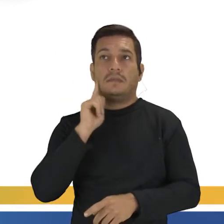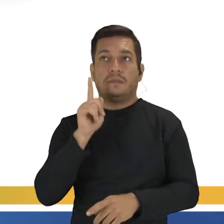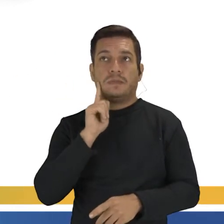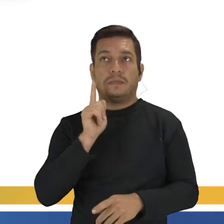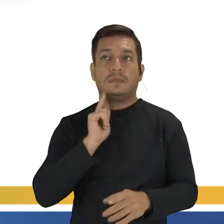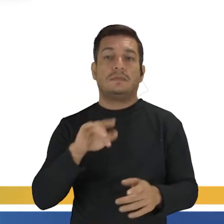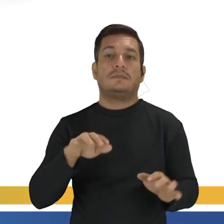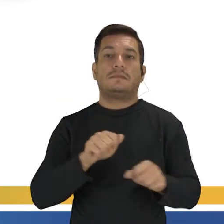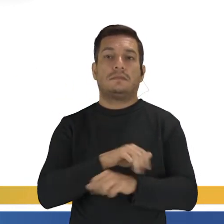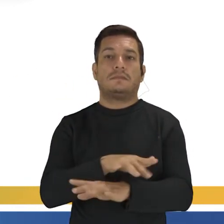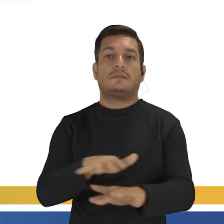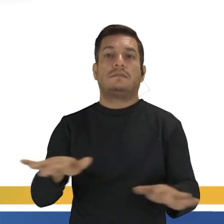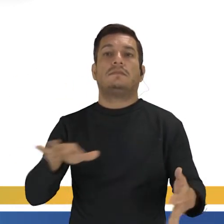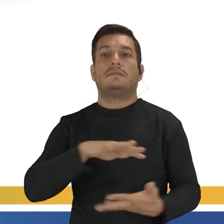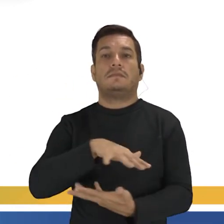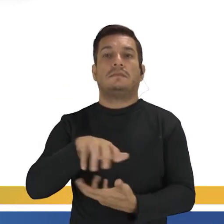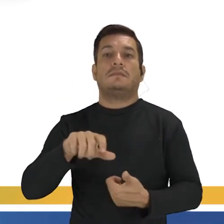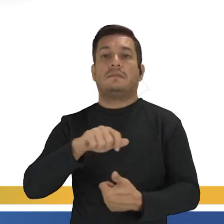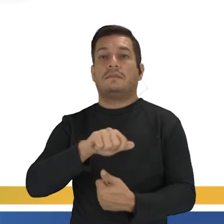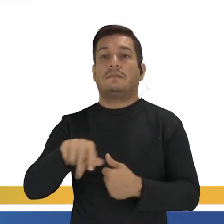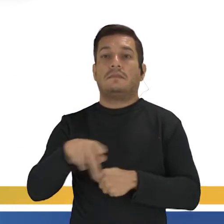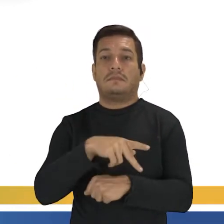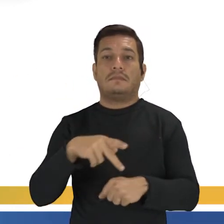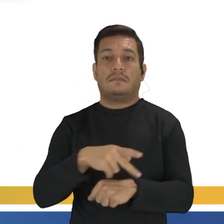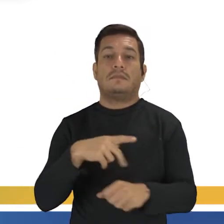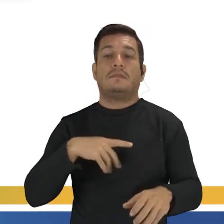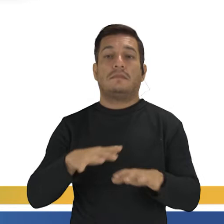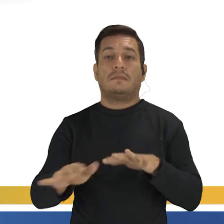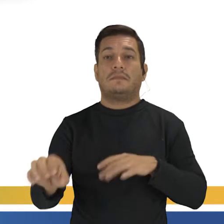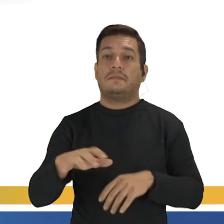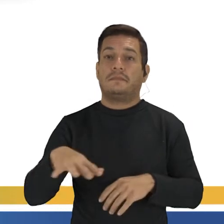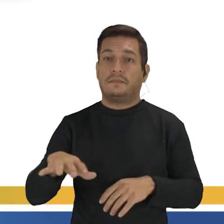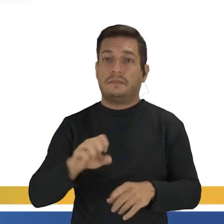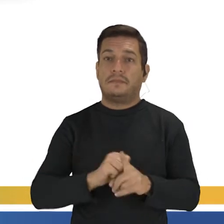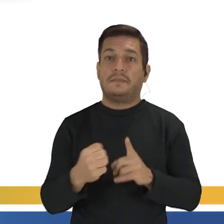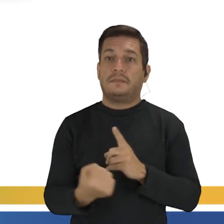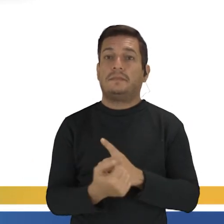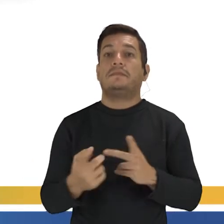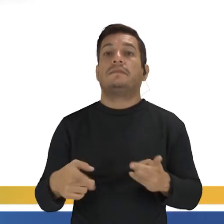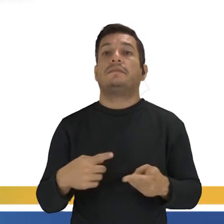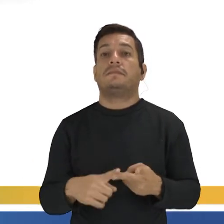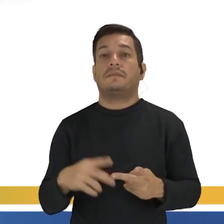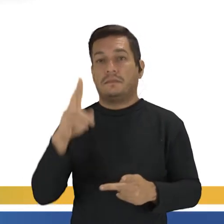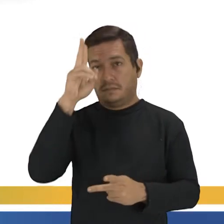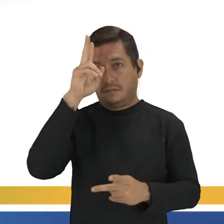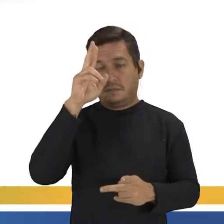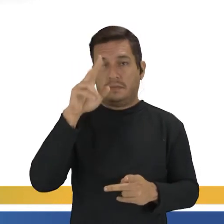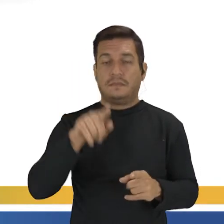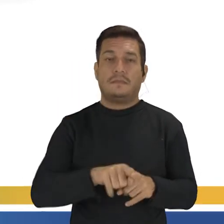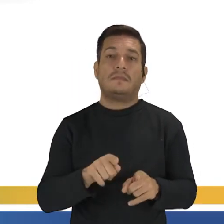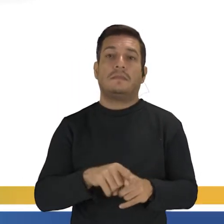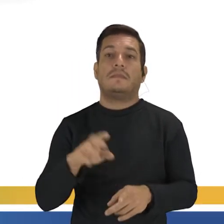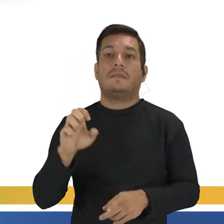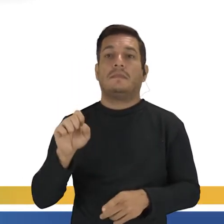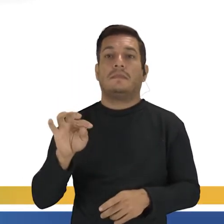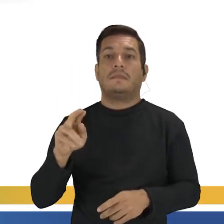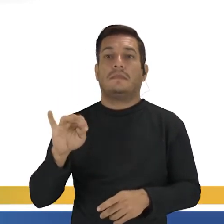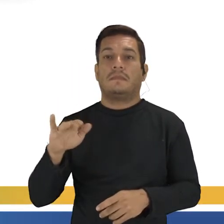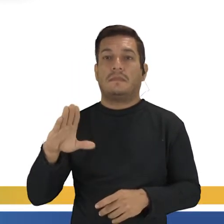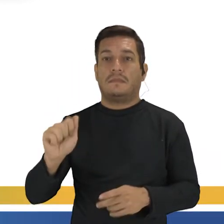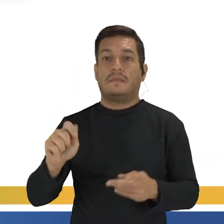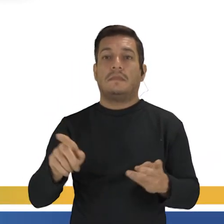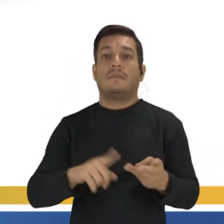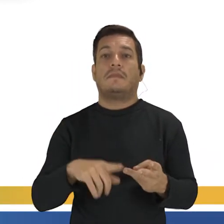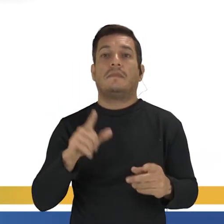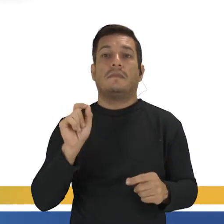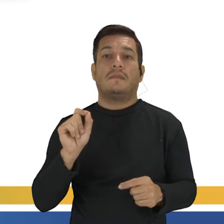perpassa aí outros países, né? Que esse movimento, ele vem com a questão social. Ele vem com uma questão estética, né? Ele vem também